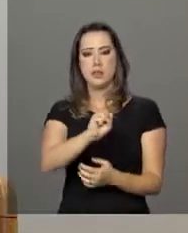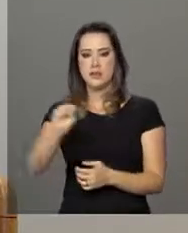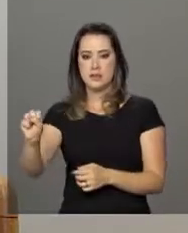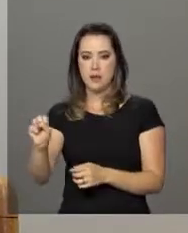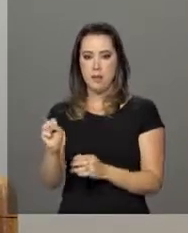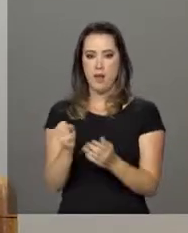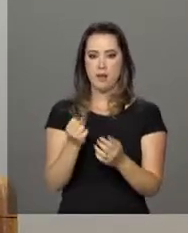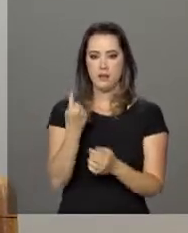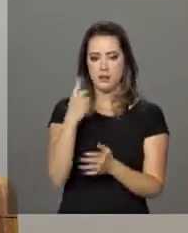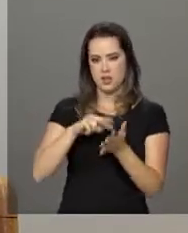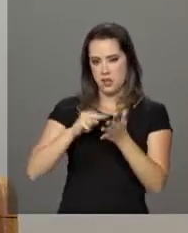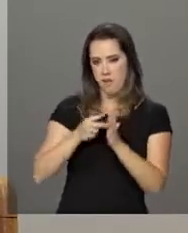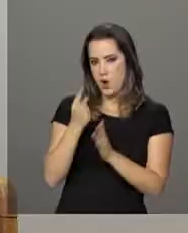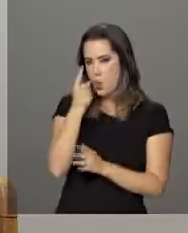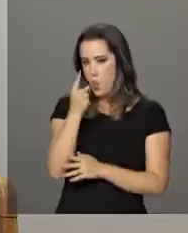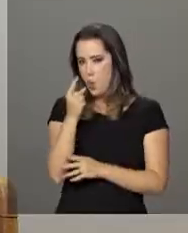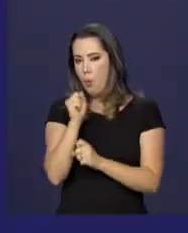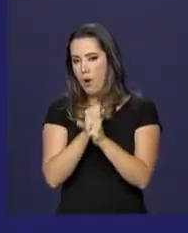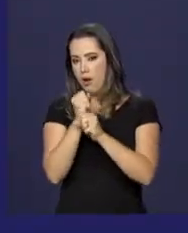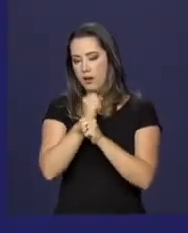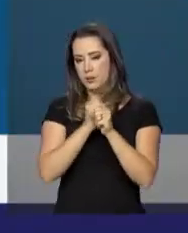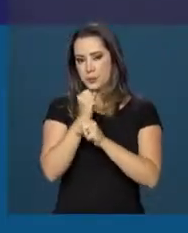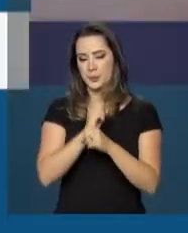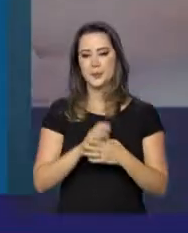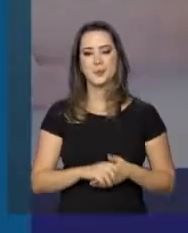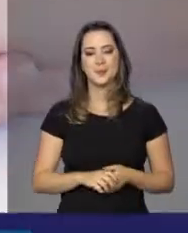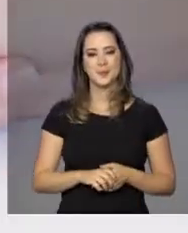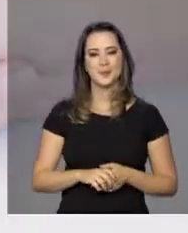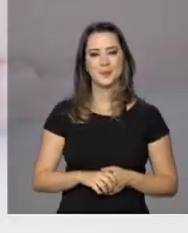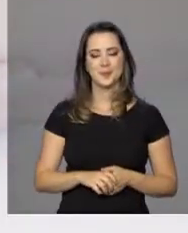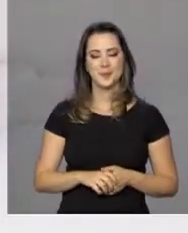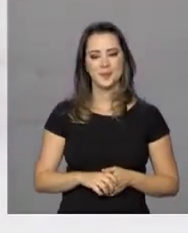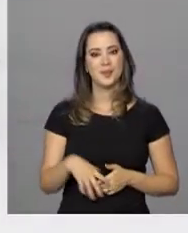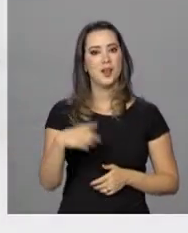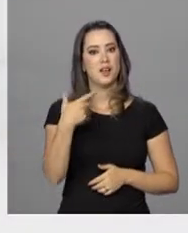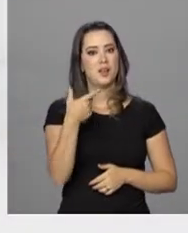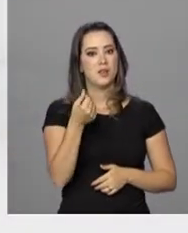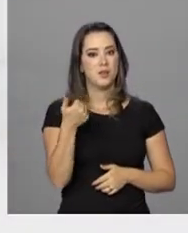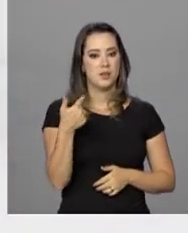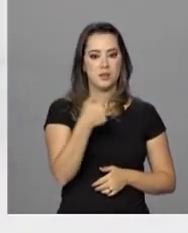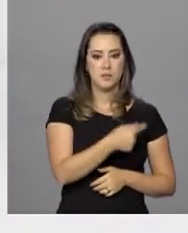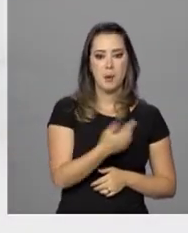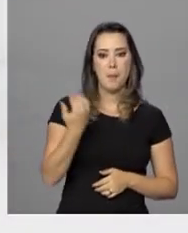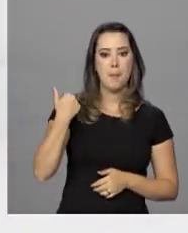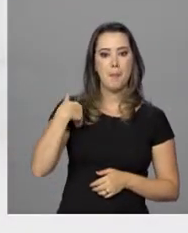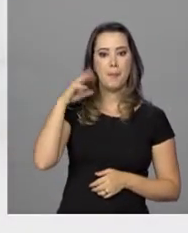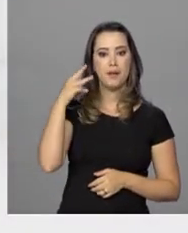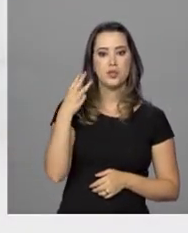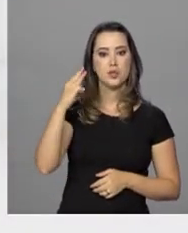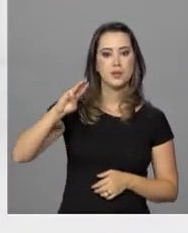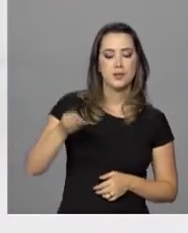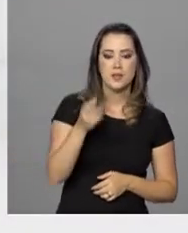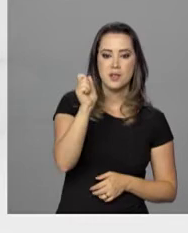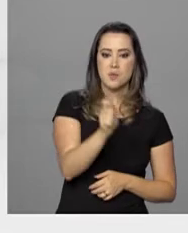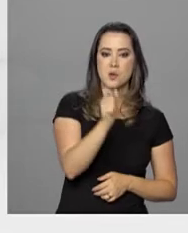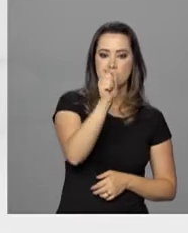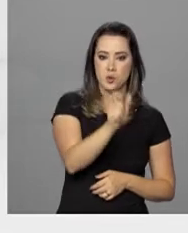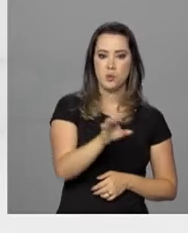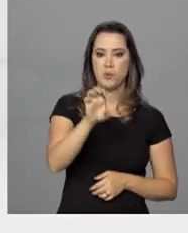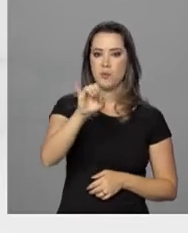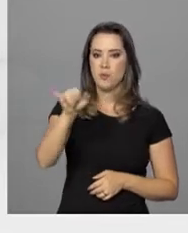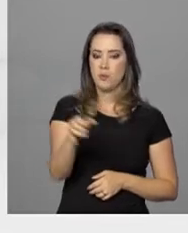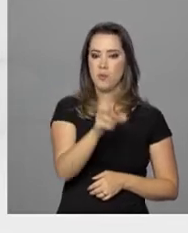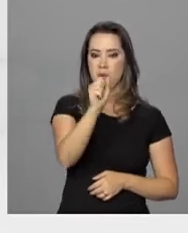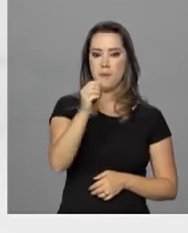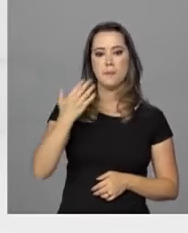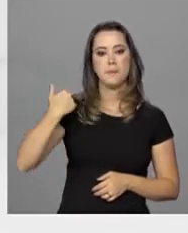equivalentes a um ano do ensino regular. Em 2017, foram mais de 3 milhões e meio de pessoas matriculadas no EJA, dos